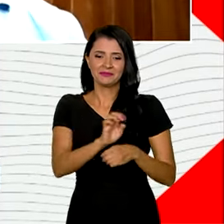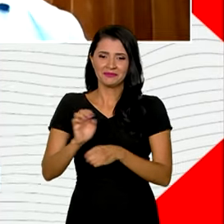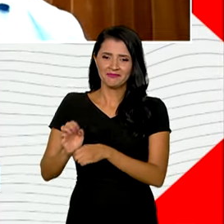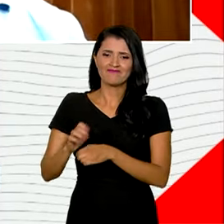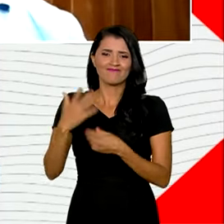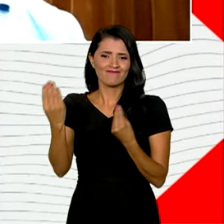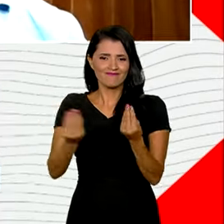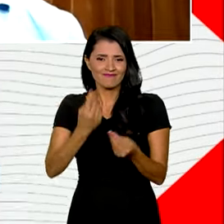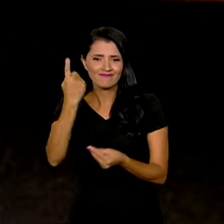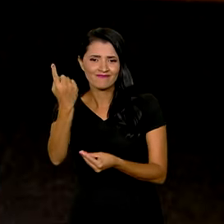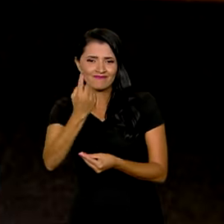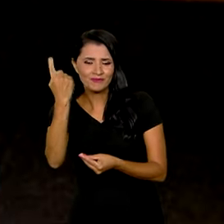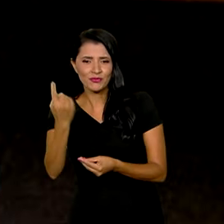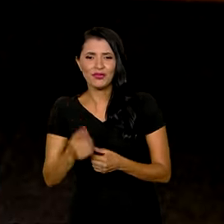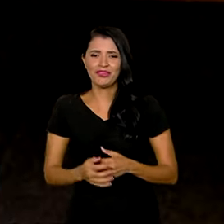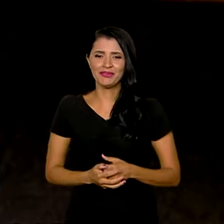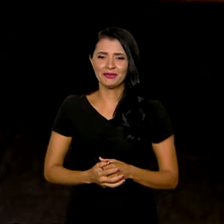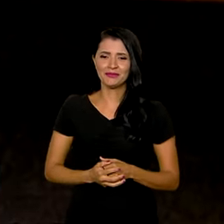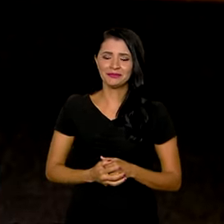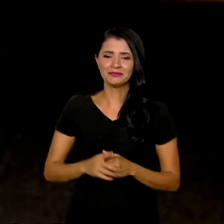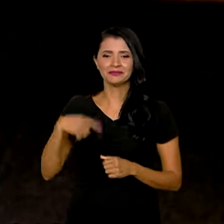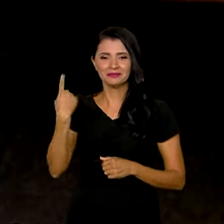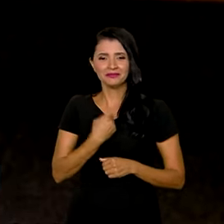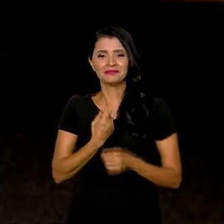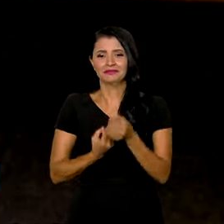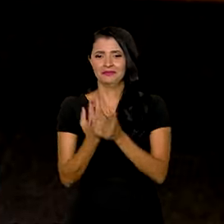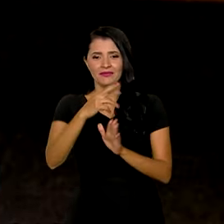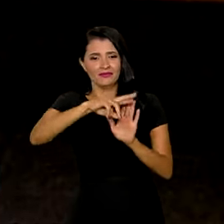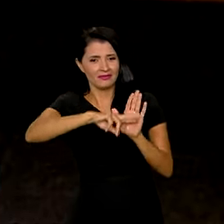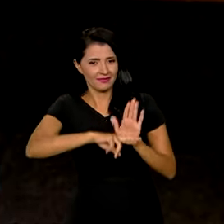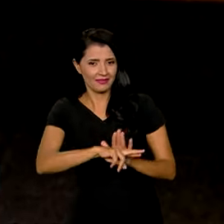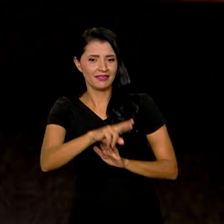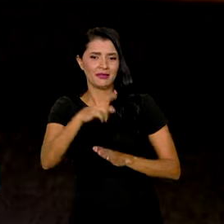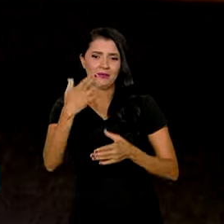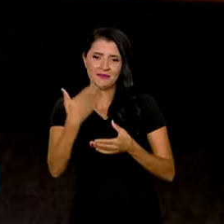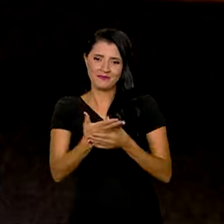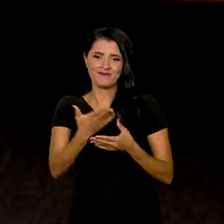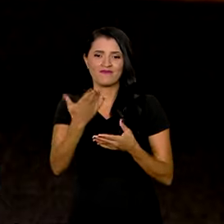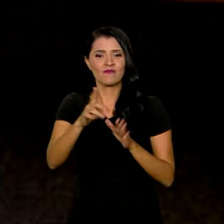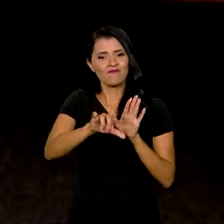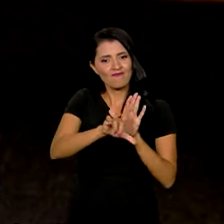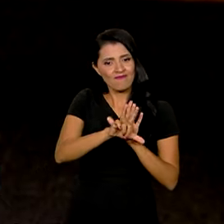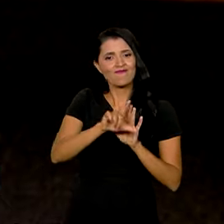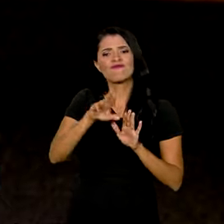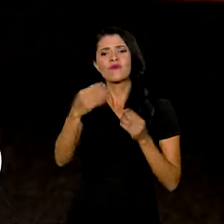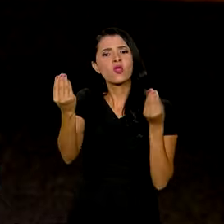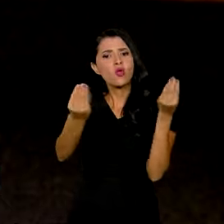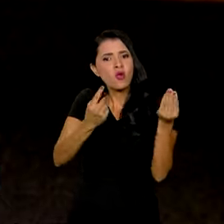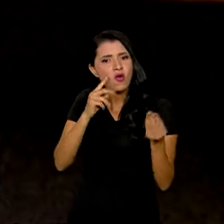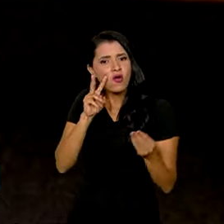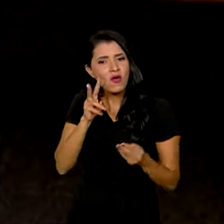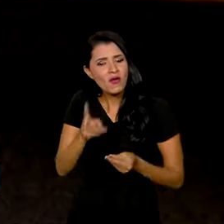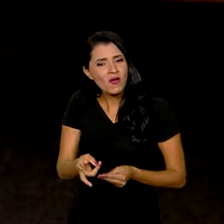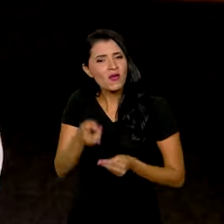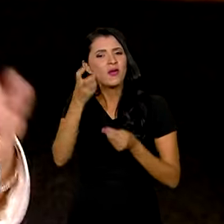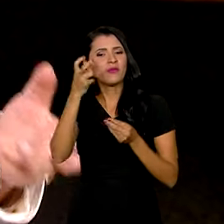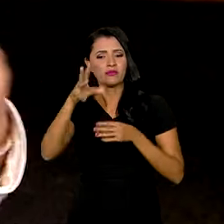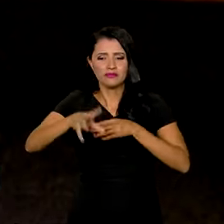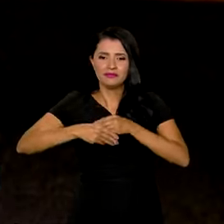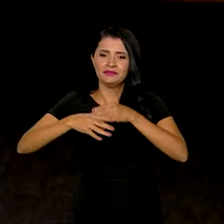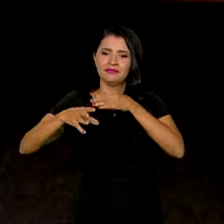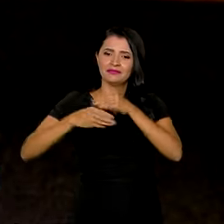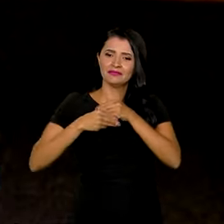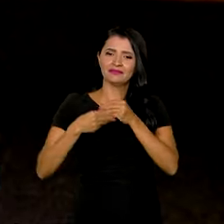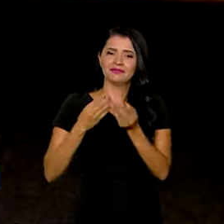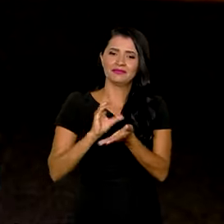acarem sozinhos, nós vamos estar regulamentando esse processo de lei, vendo de que forma que nós podemos complementar